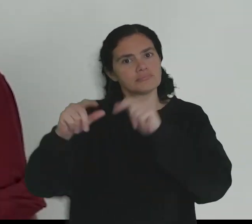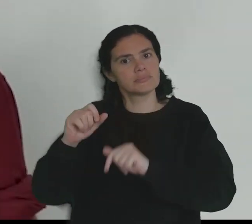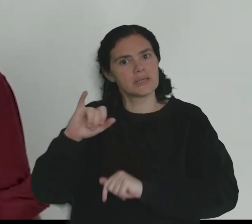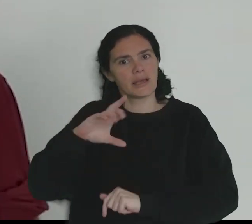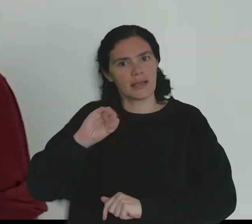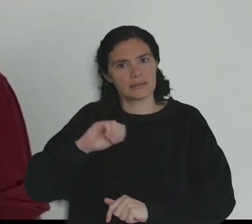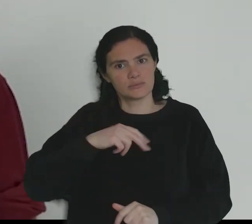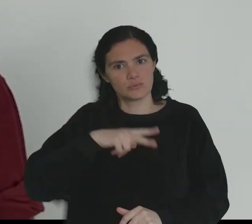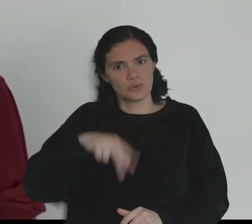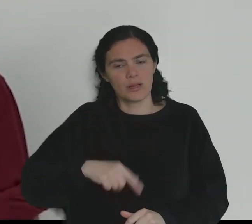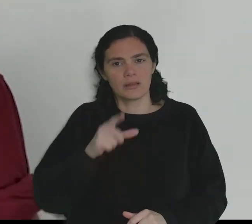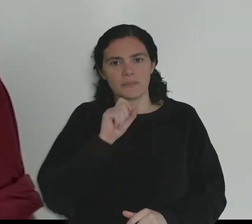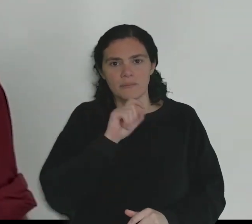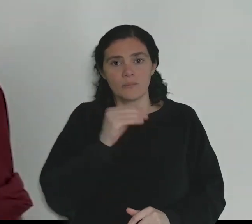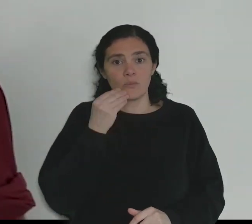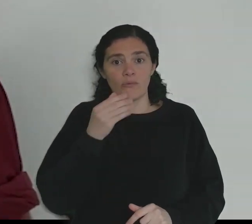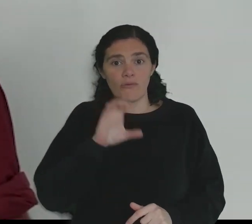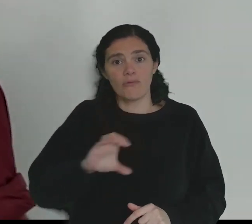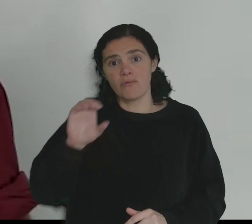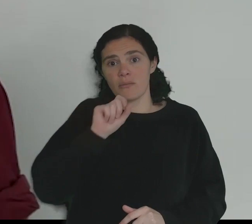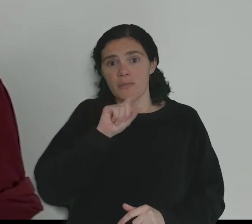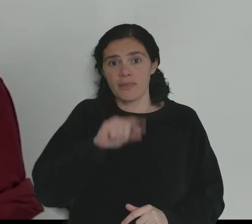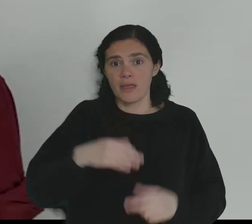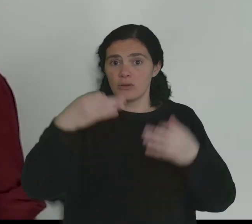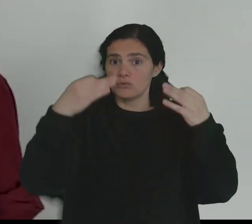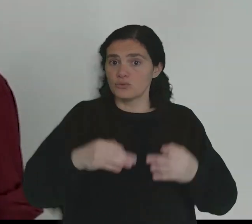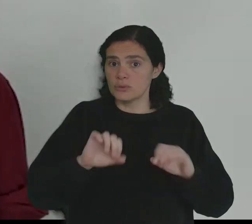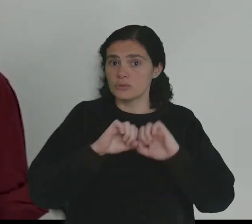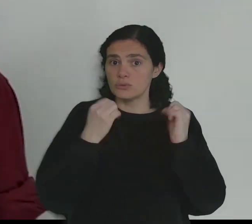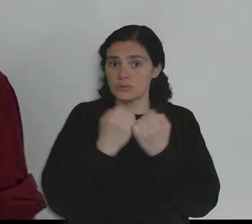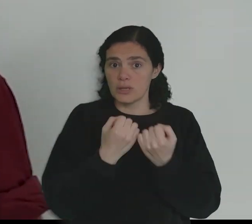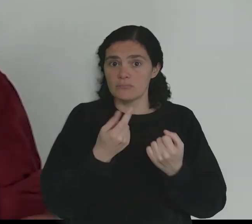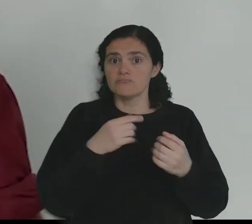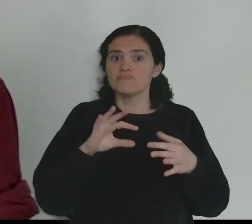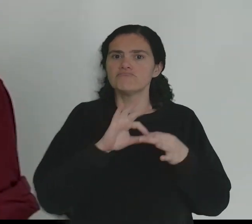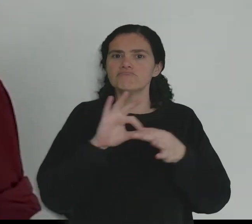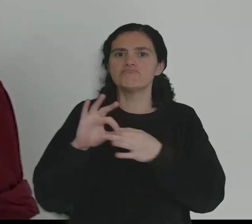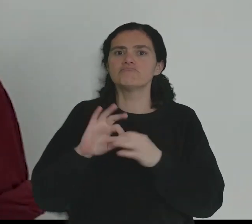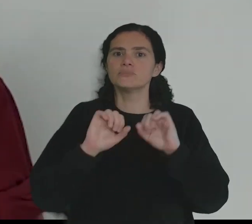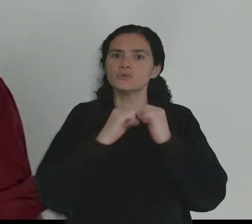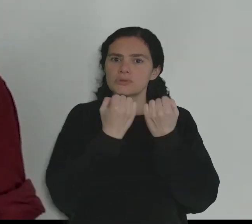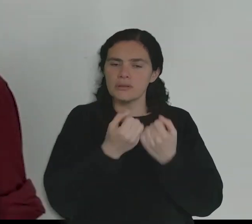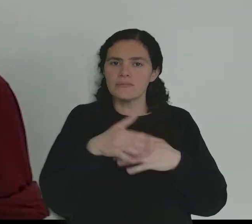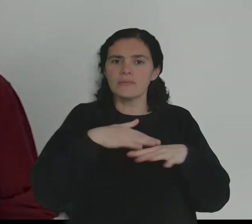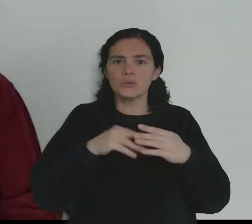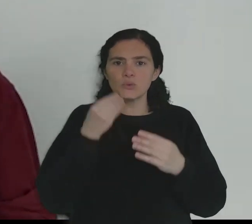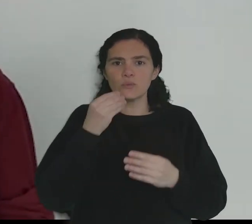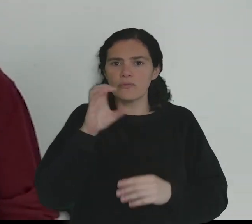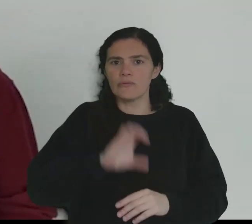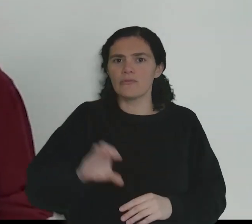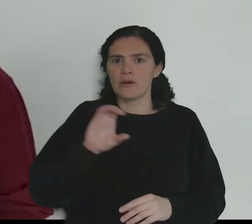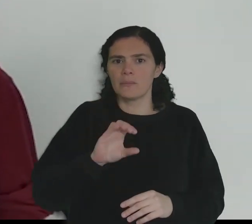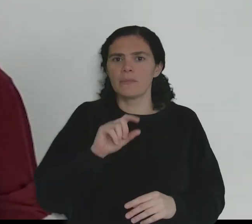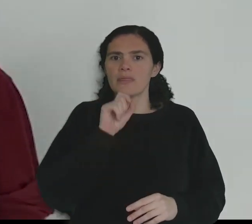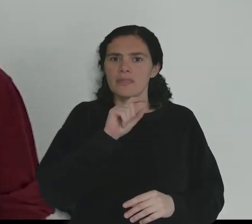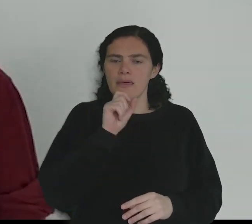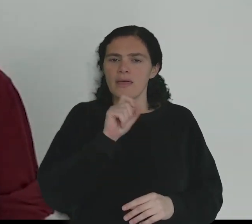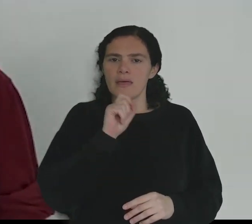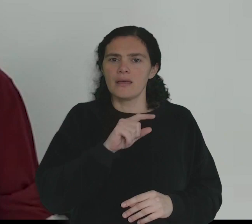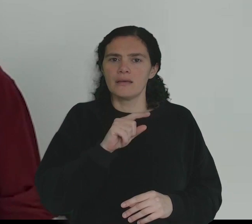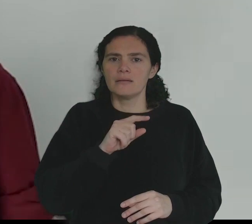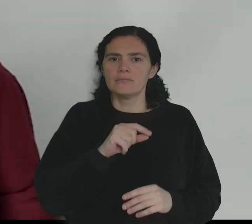do IRS português e, por essa via, contribuir para a justiça social, para a coesão social e fazendo de um modo que